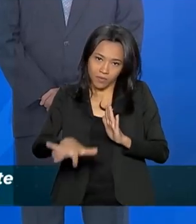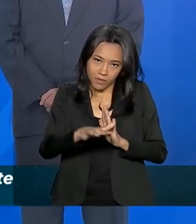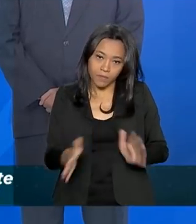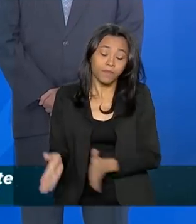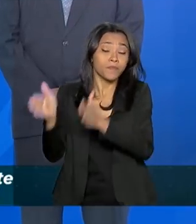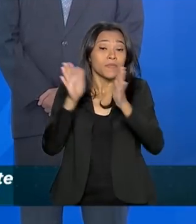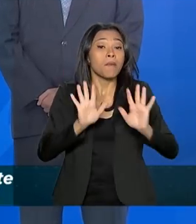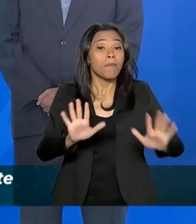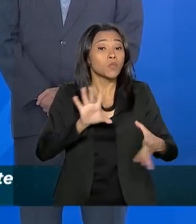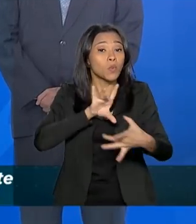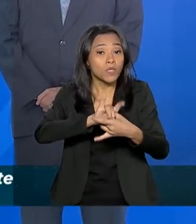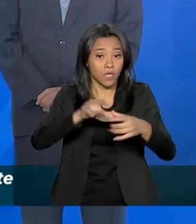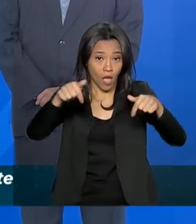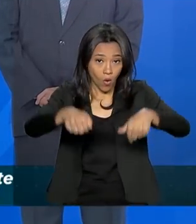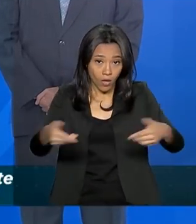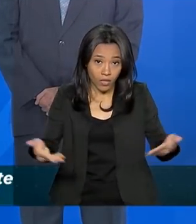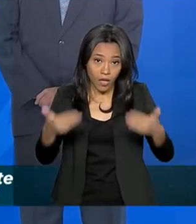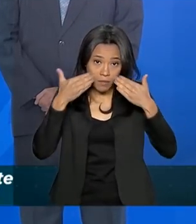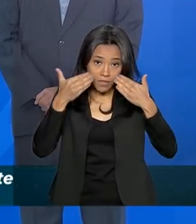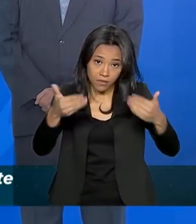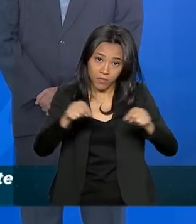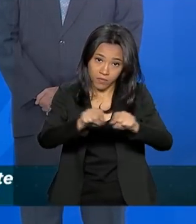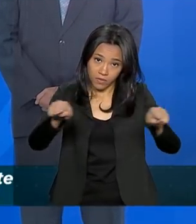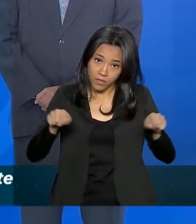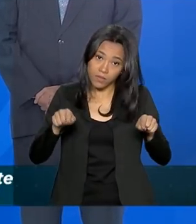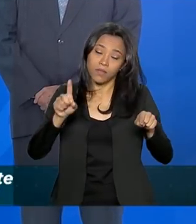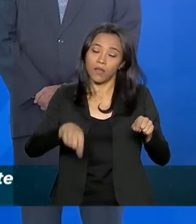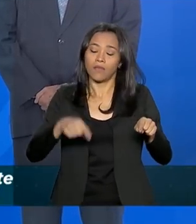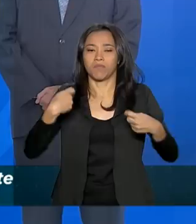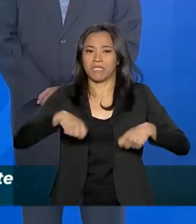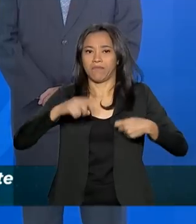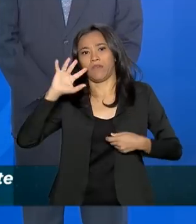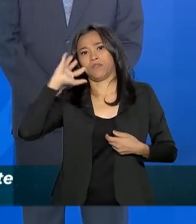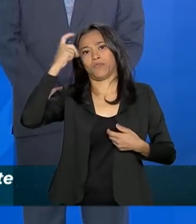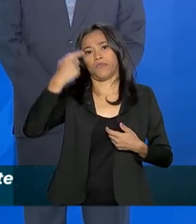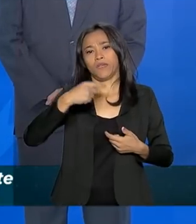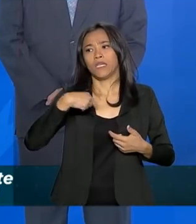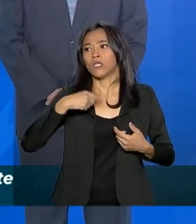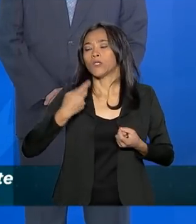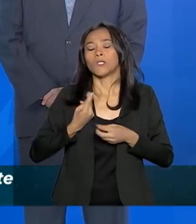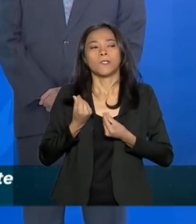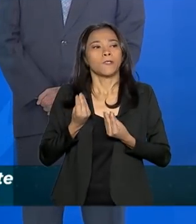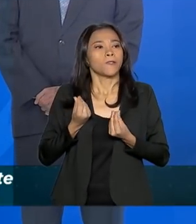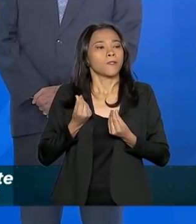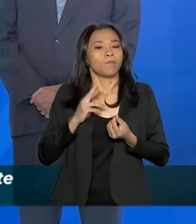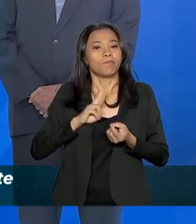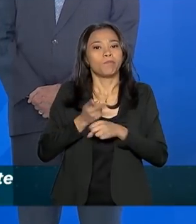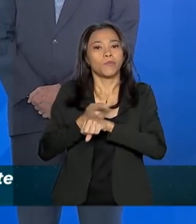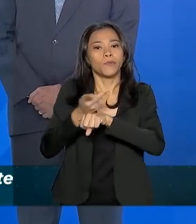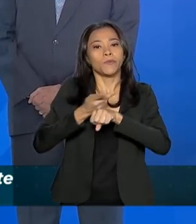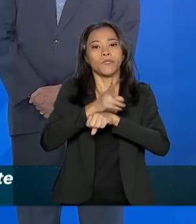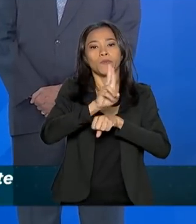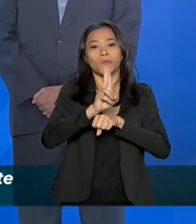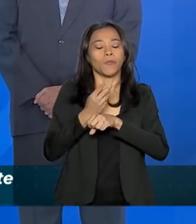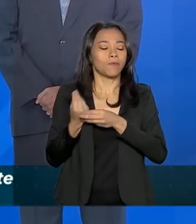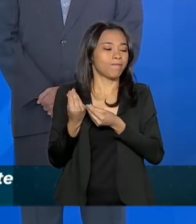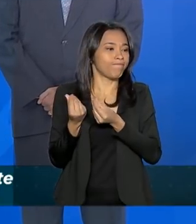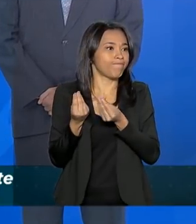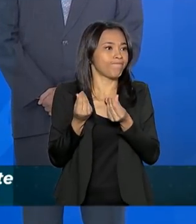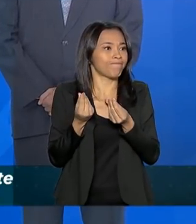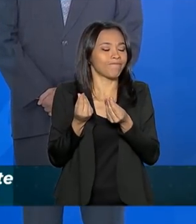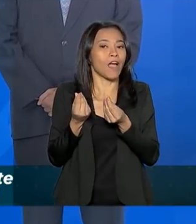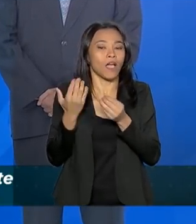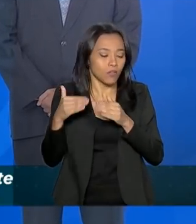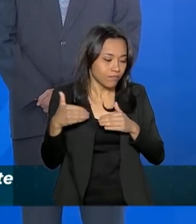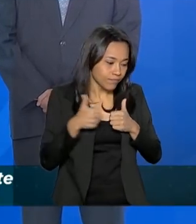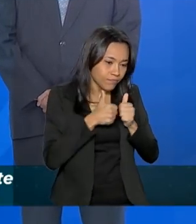é uma situação que tinha que se resolver. E eu estava com dificuldade de arranjar um nome. Então, em comum acordo, conversei com o general